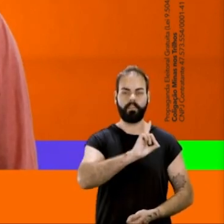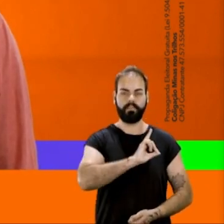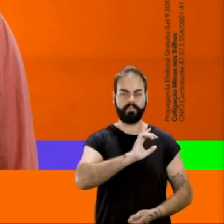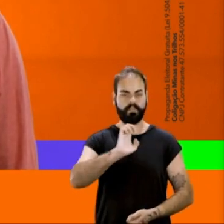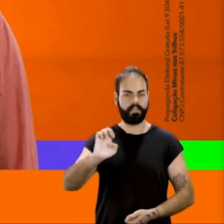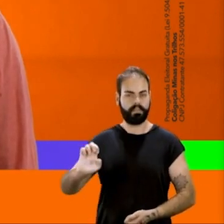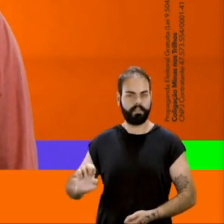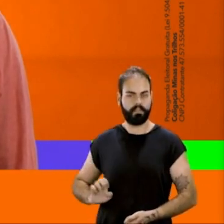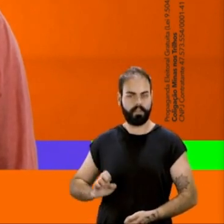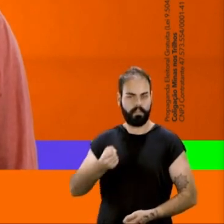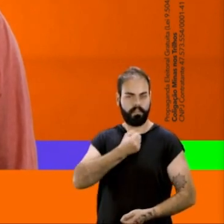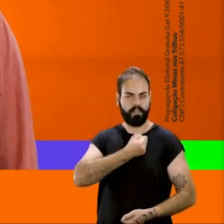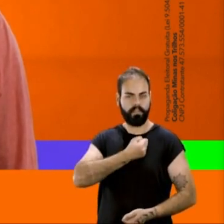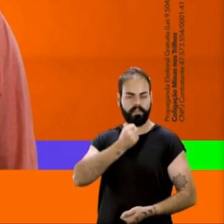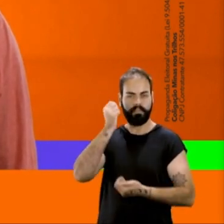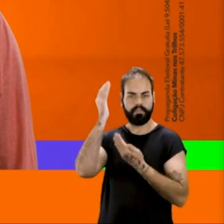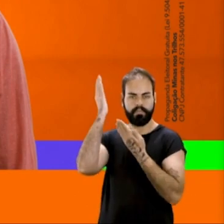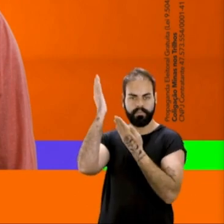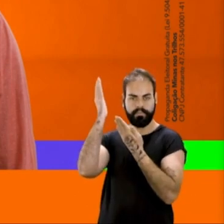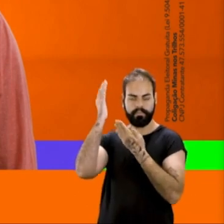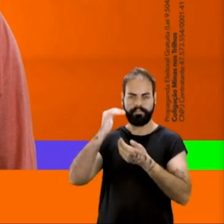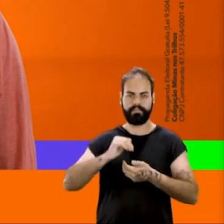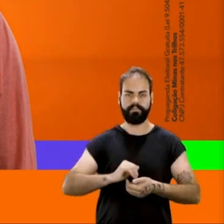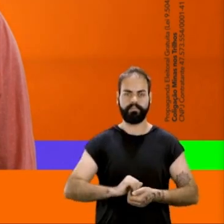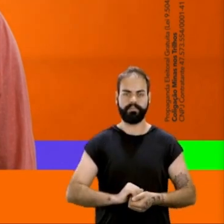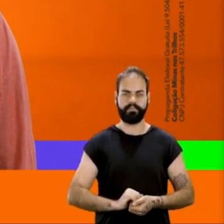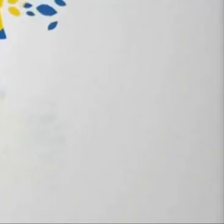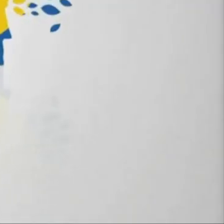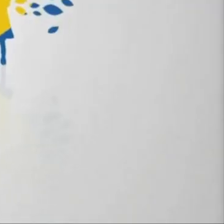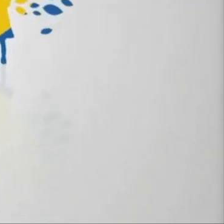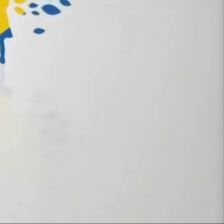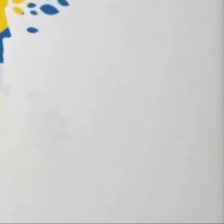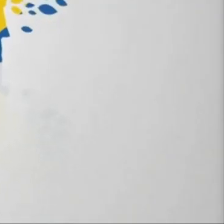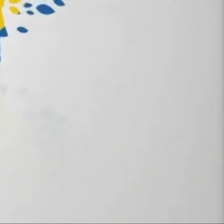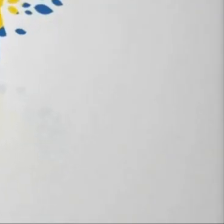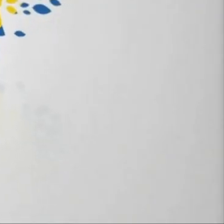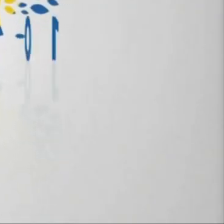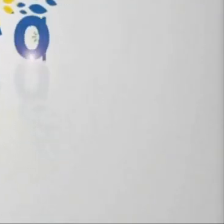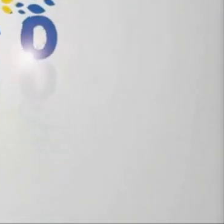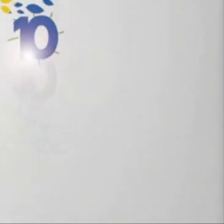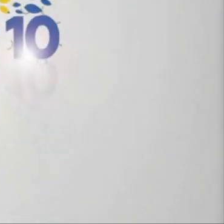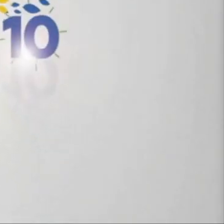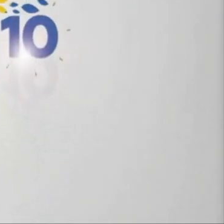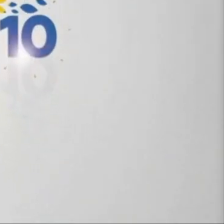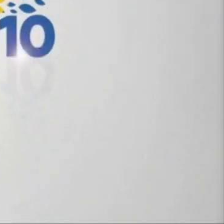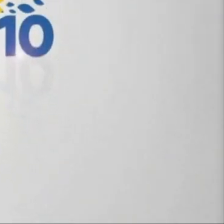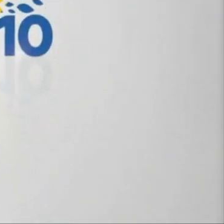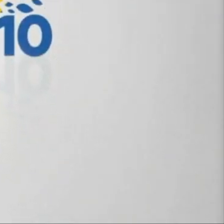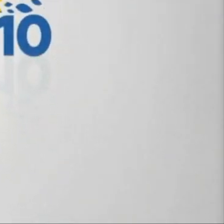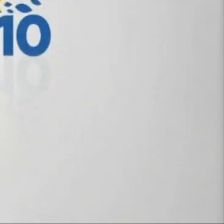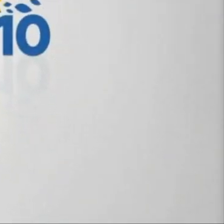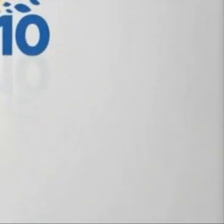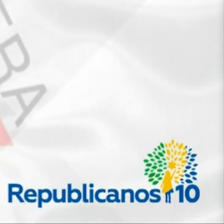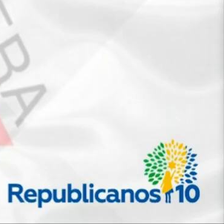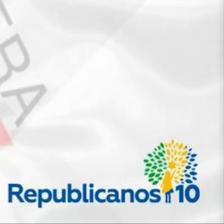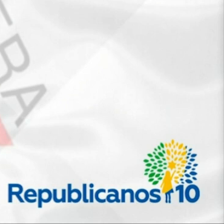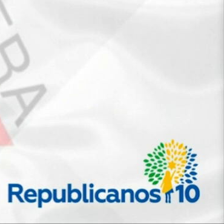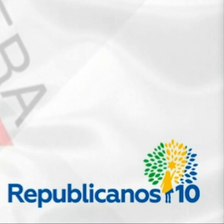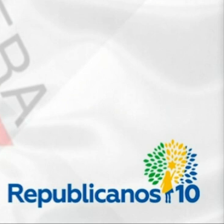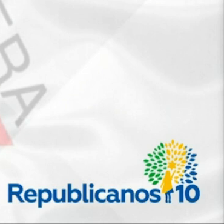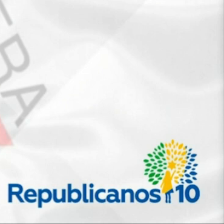estadual, meu número é 11, 655. Republicanos, candidatos a deputado estadual.